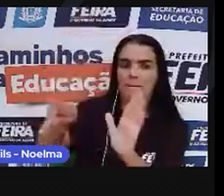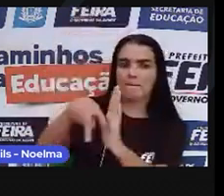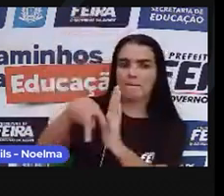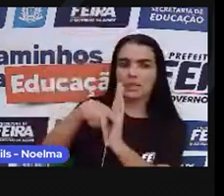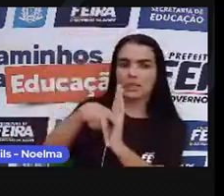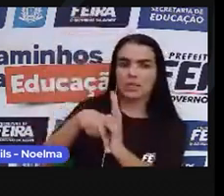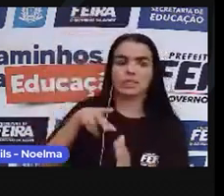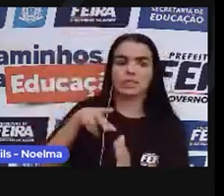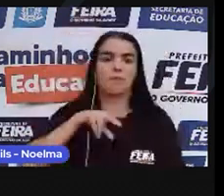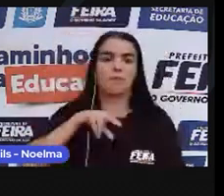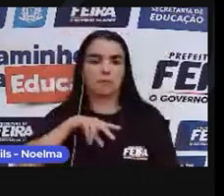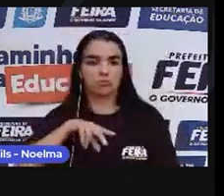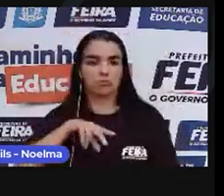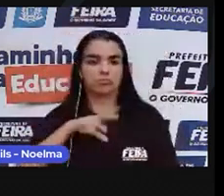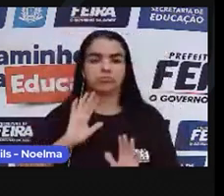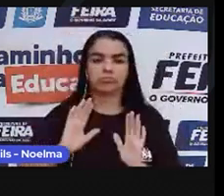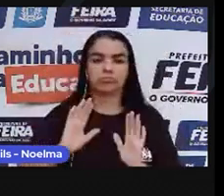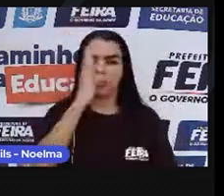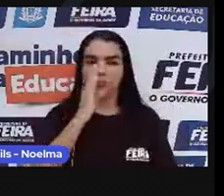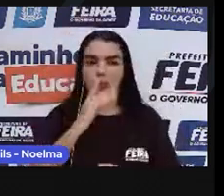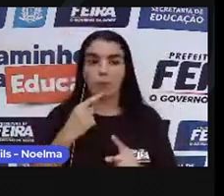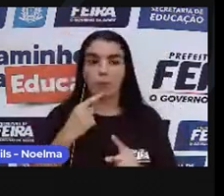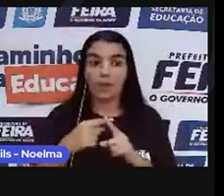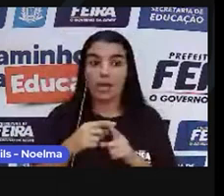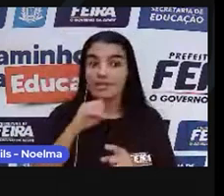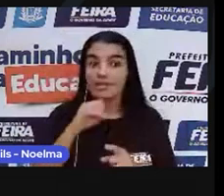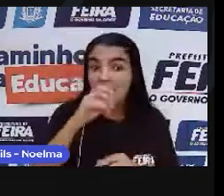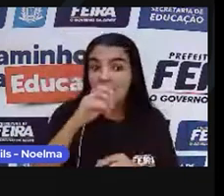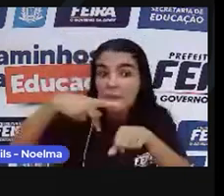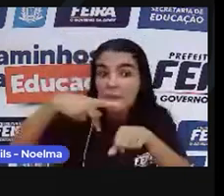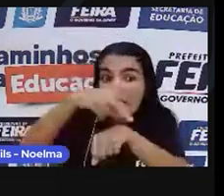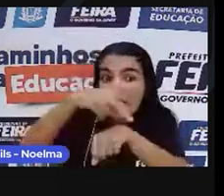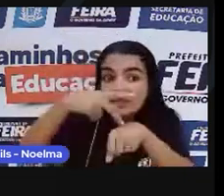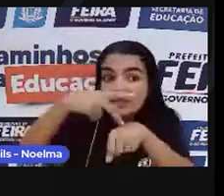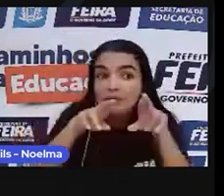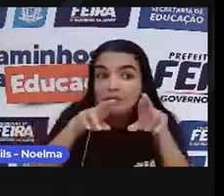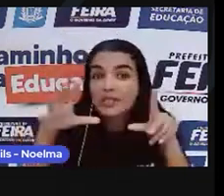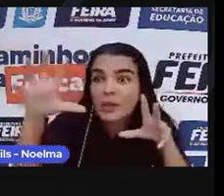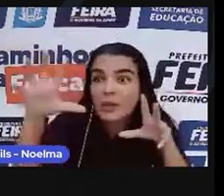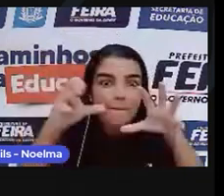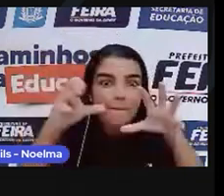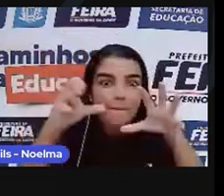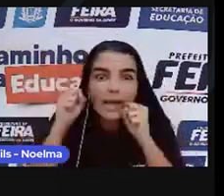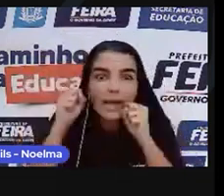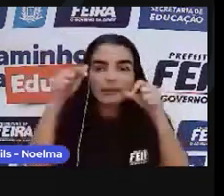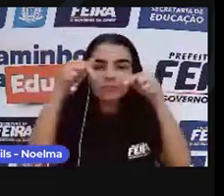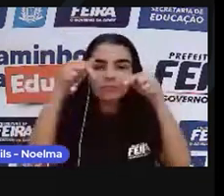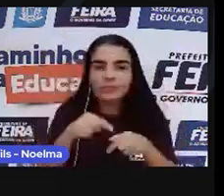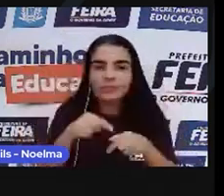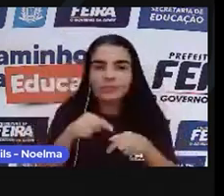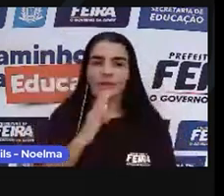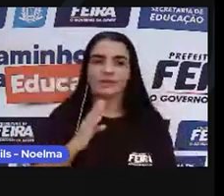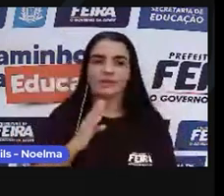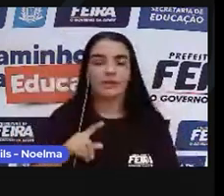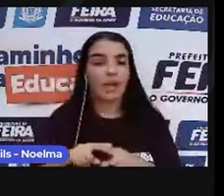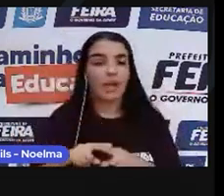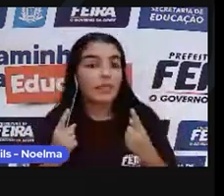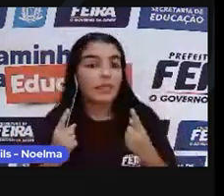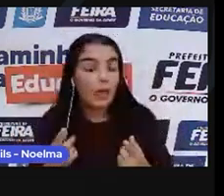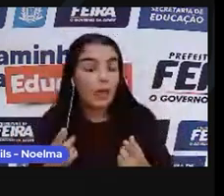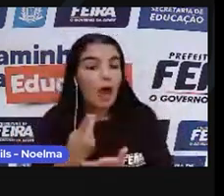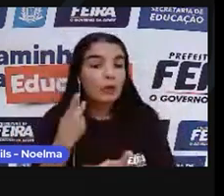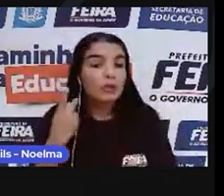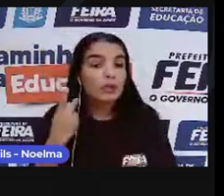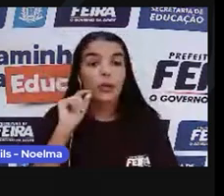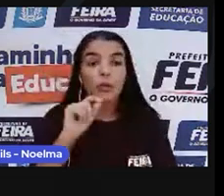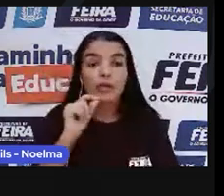potências europeias tomassem posse desse território. Para isso, o cultivo de cana-de-açúcar, um produto muito